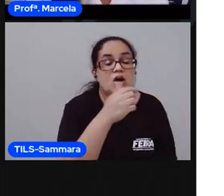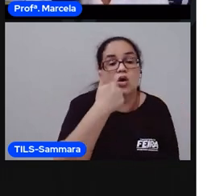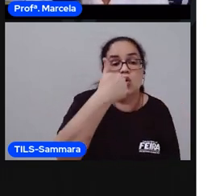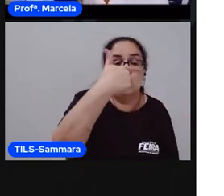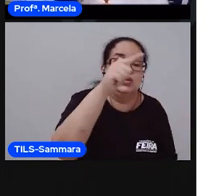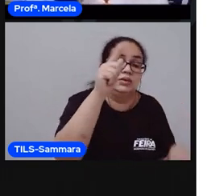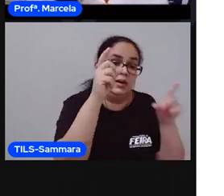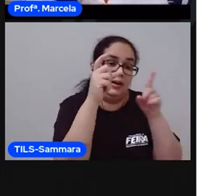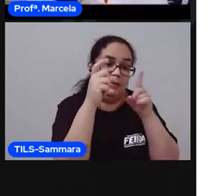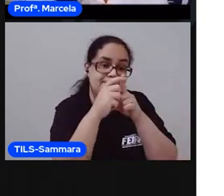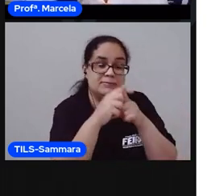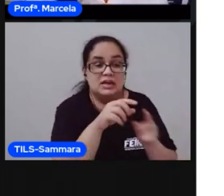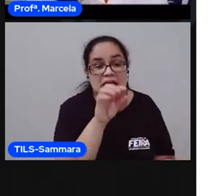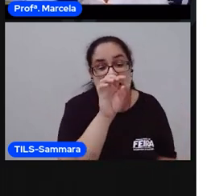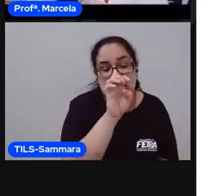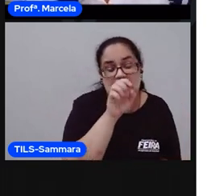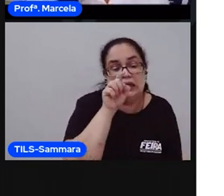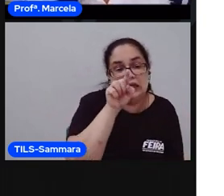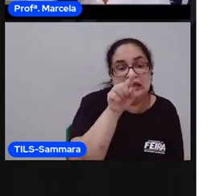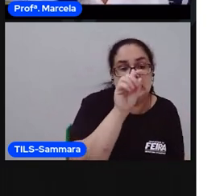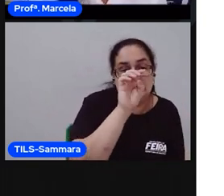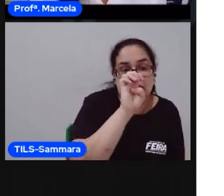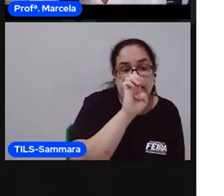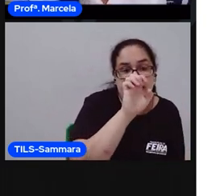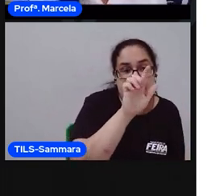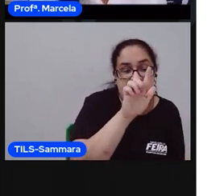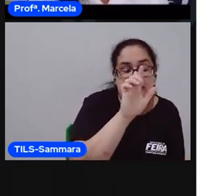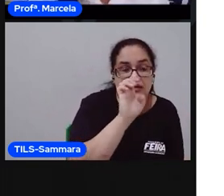palavra. Ele. Elefante.